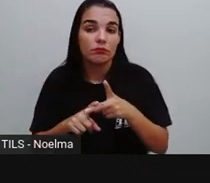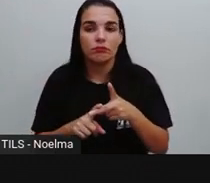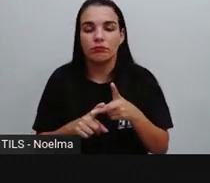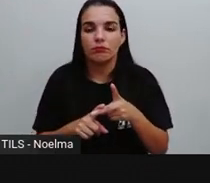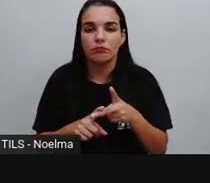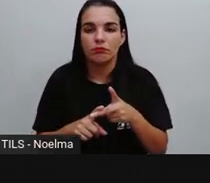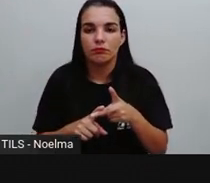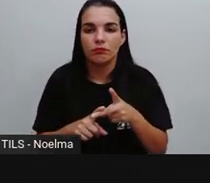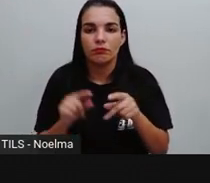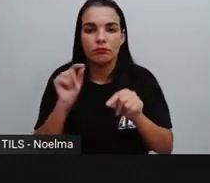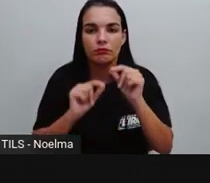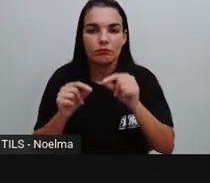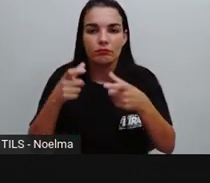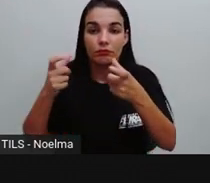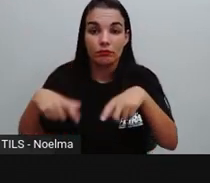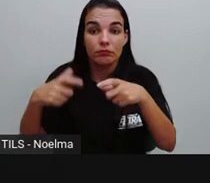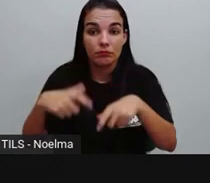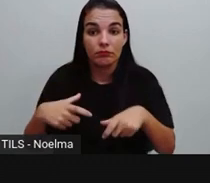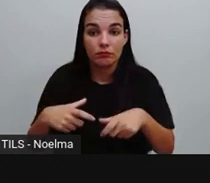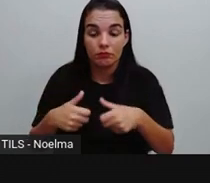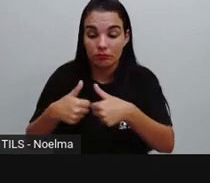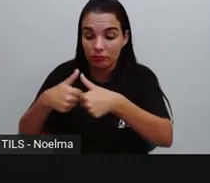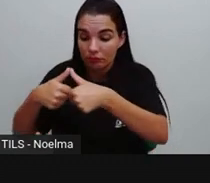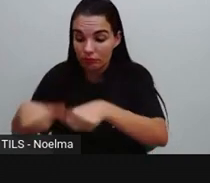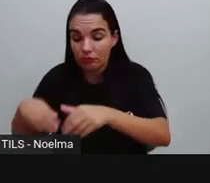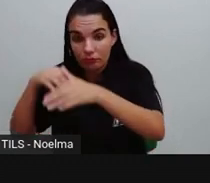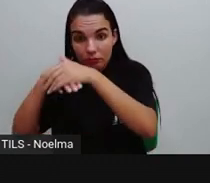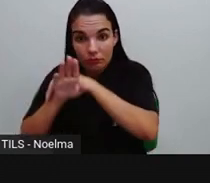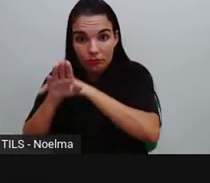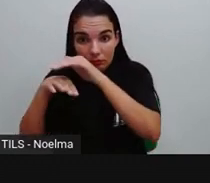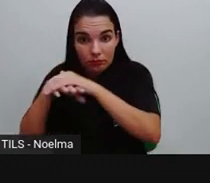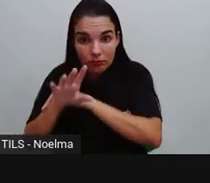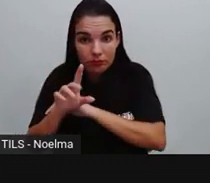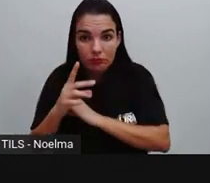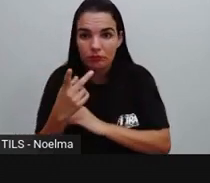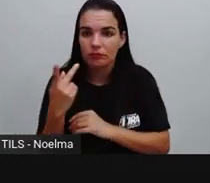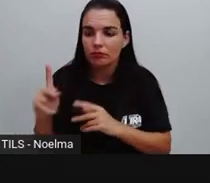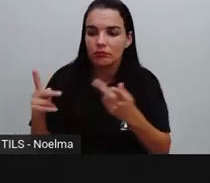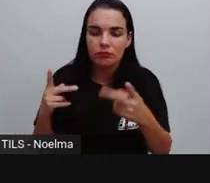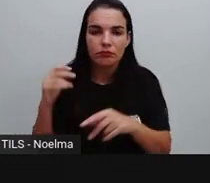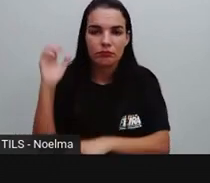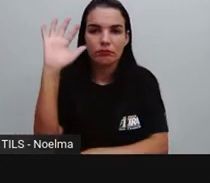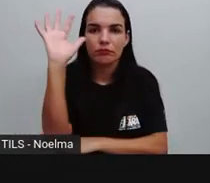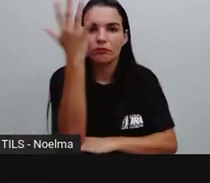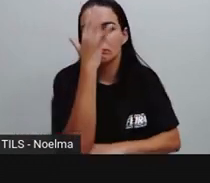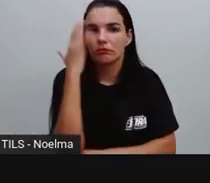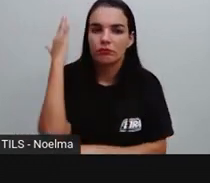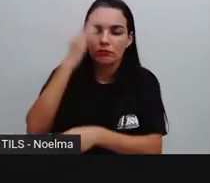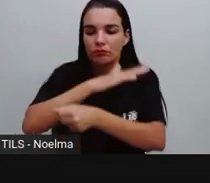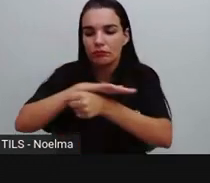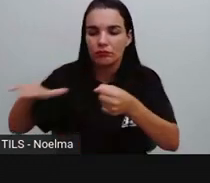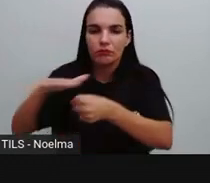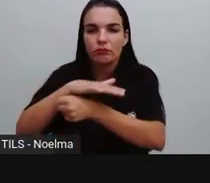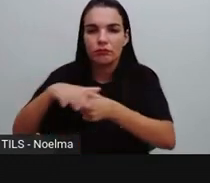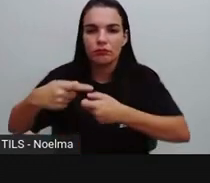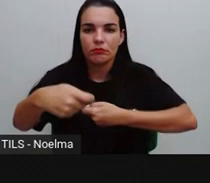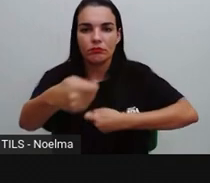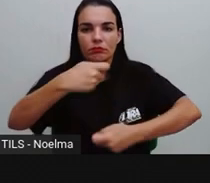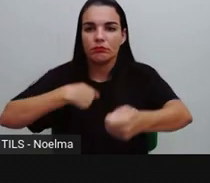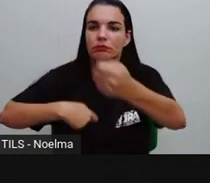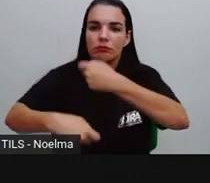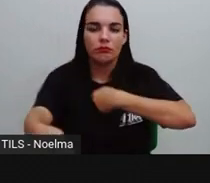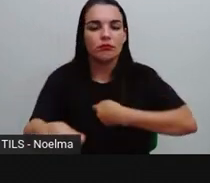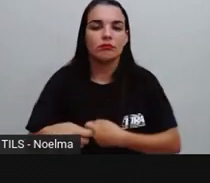mundial, que era um local onde eles armazenavam aí essas madeiras para que fossem comercializadas, certo?